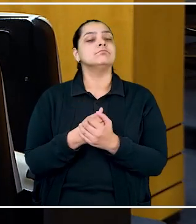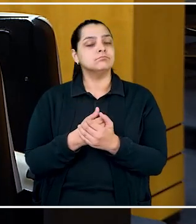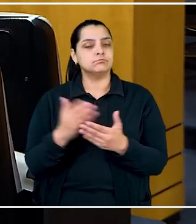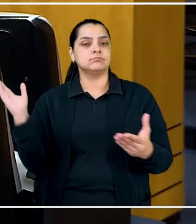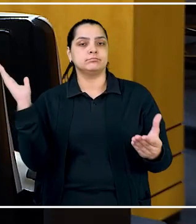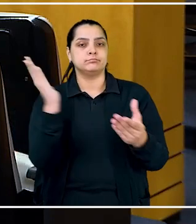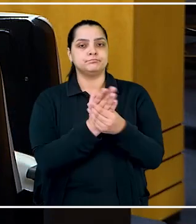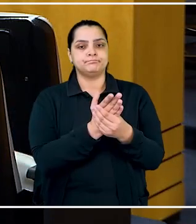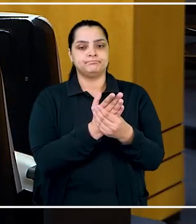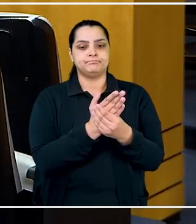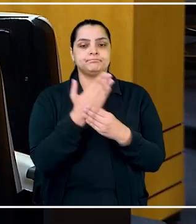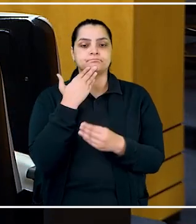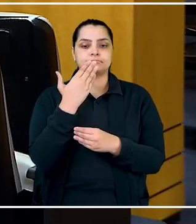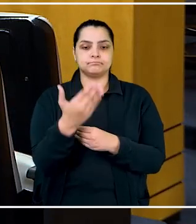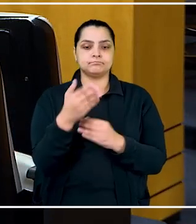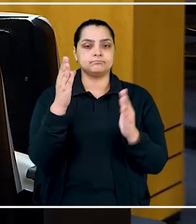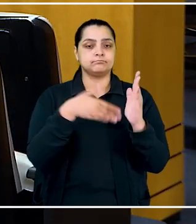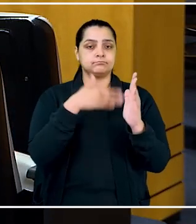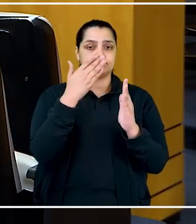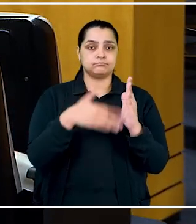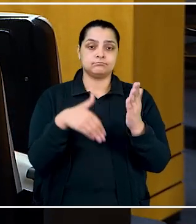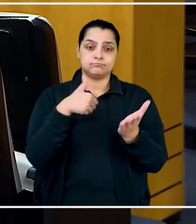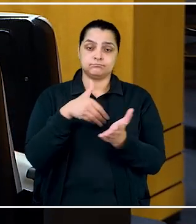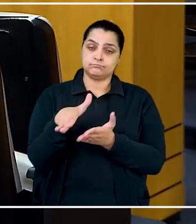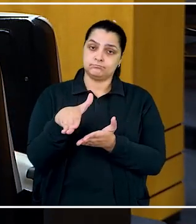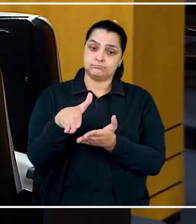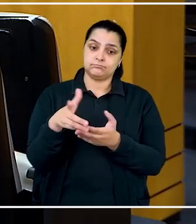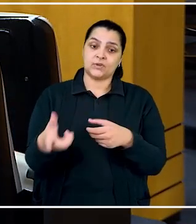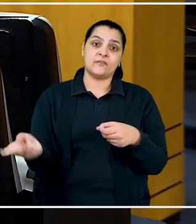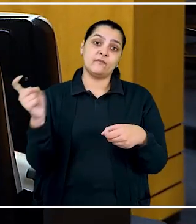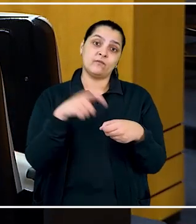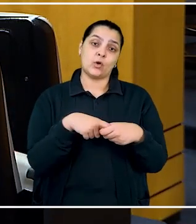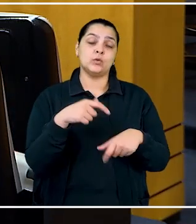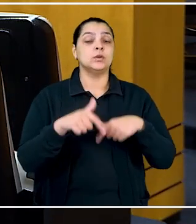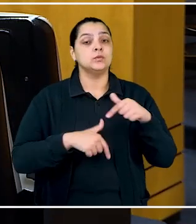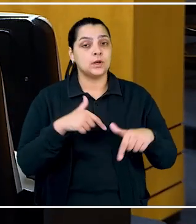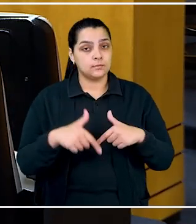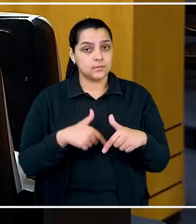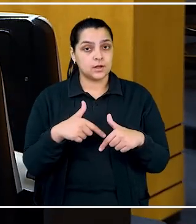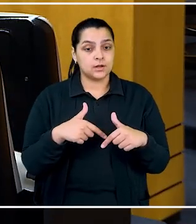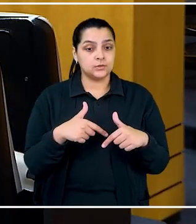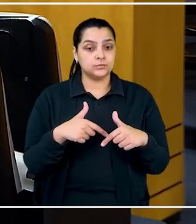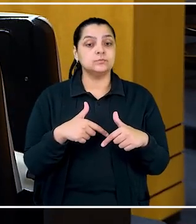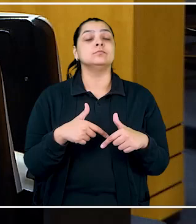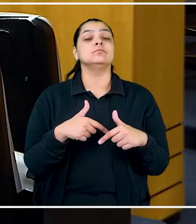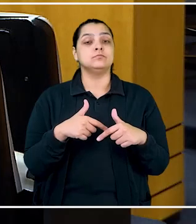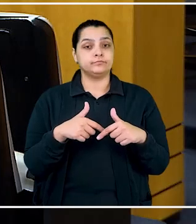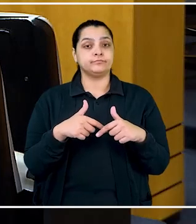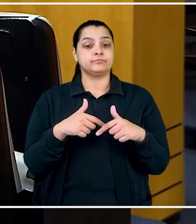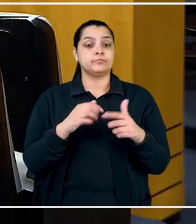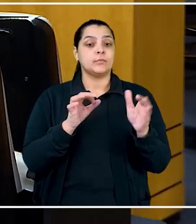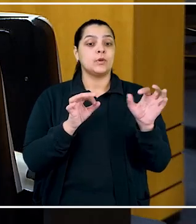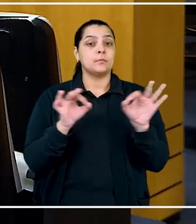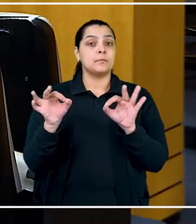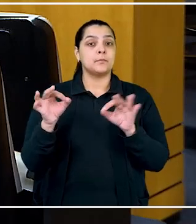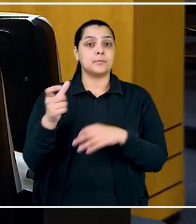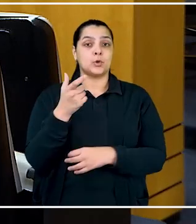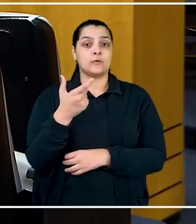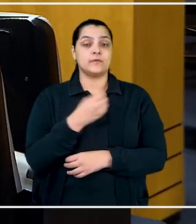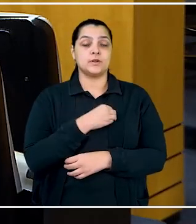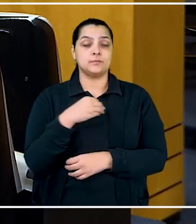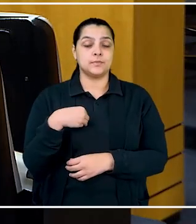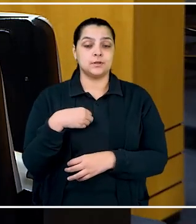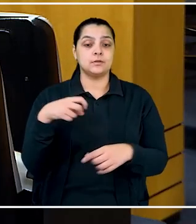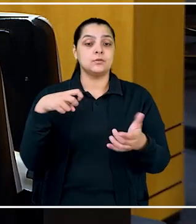o trabalhador entrou na Justiça, pedindo a anulação da demissão, a reintegração ao emprego, o restabelecimento do plano de